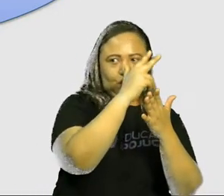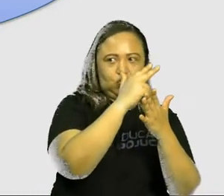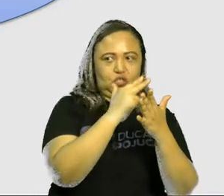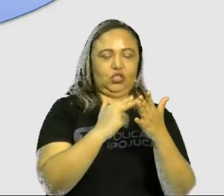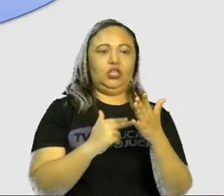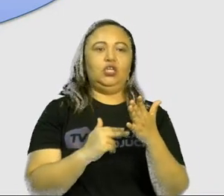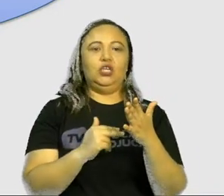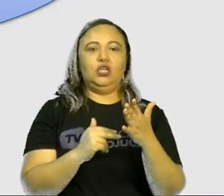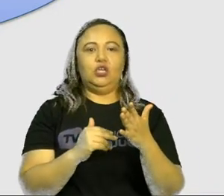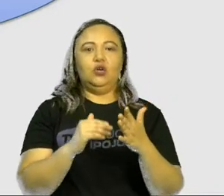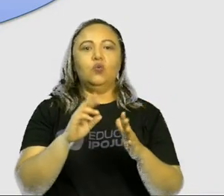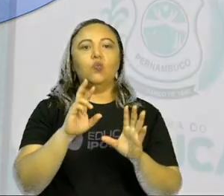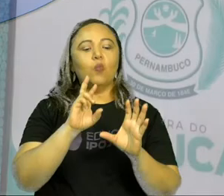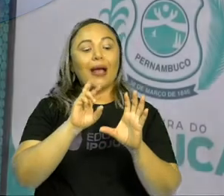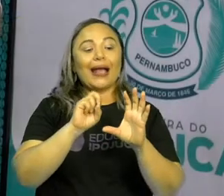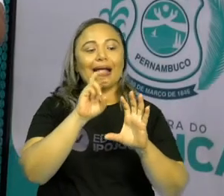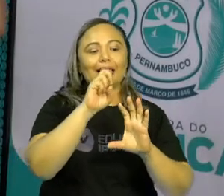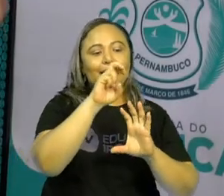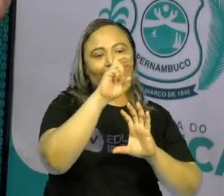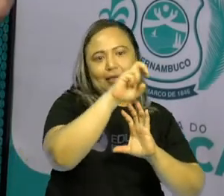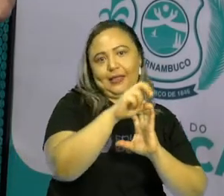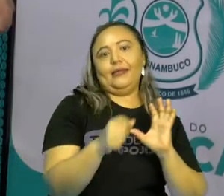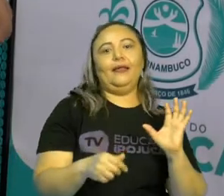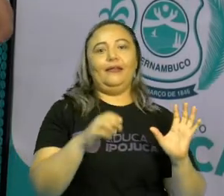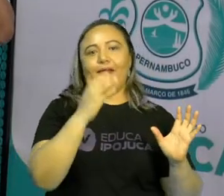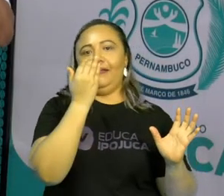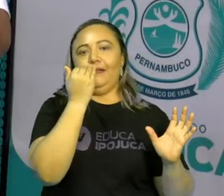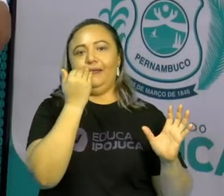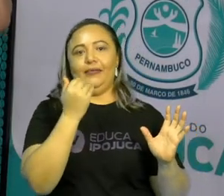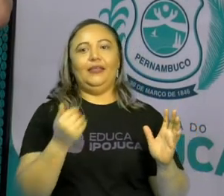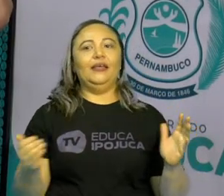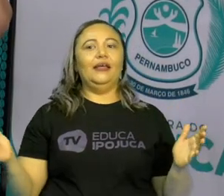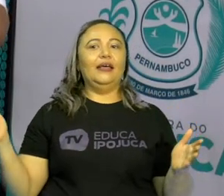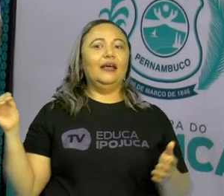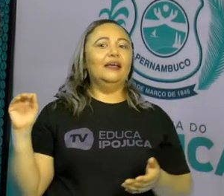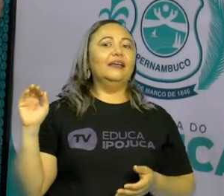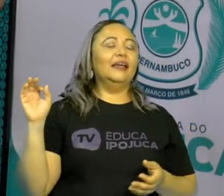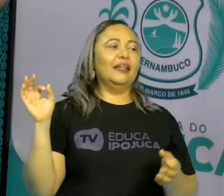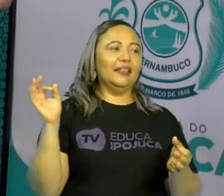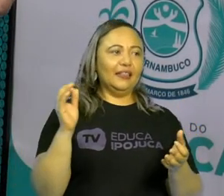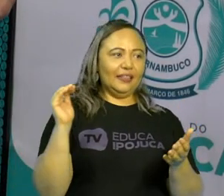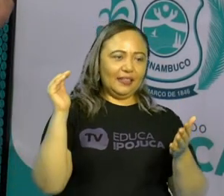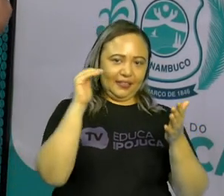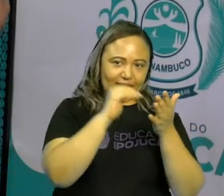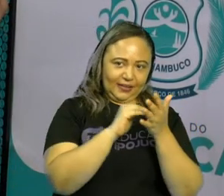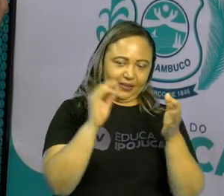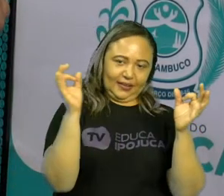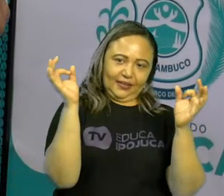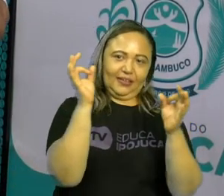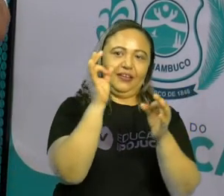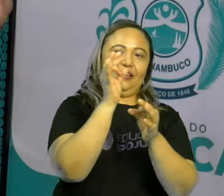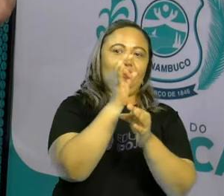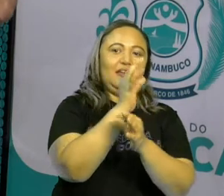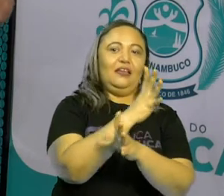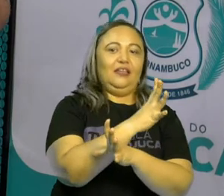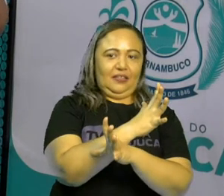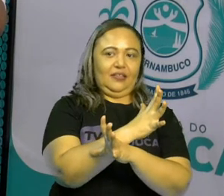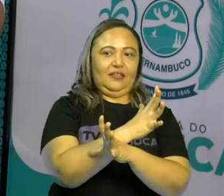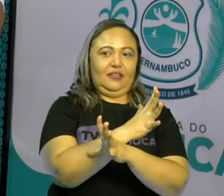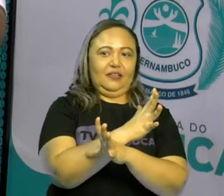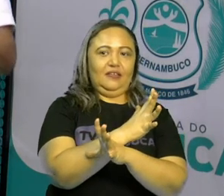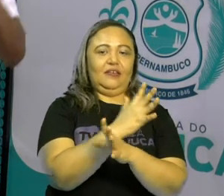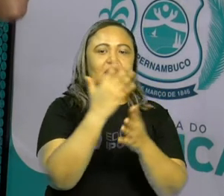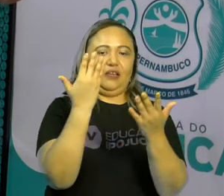alimentar aí da sua casa? Então mãos à obra e até a próxima aula. Você vai ilustrar no seu caderno uma